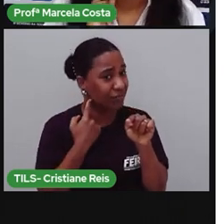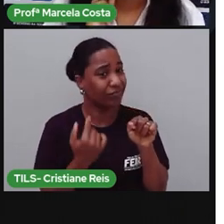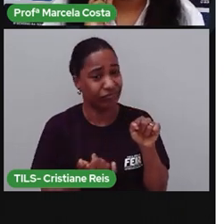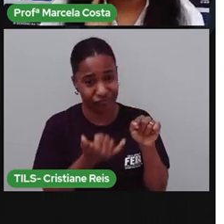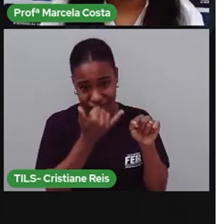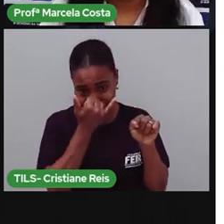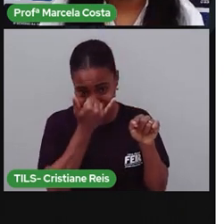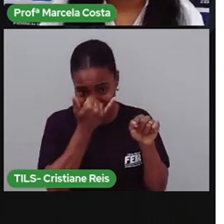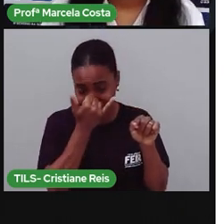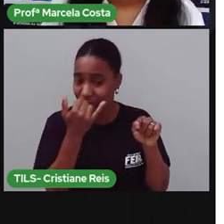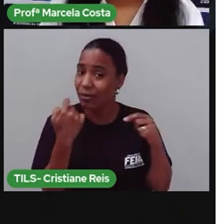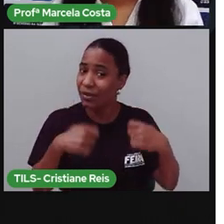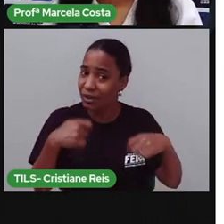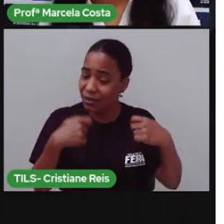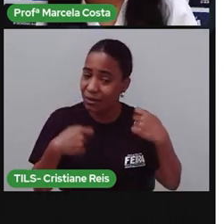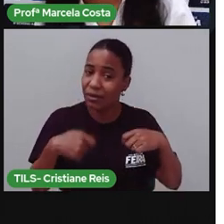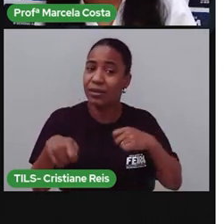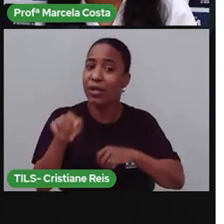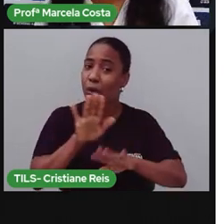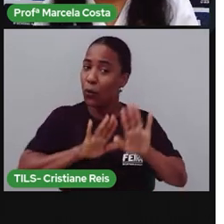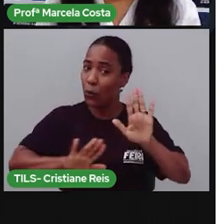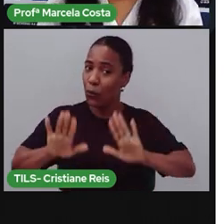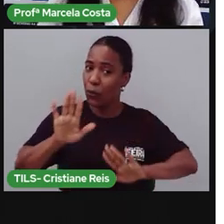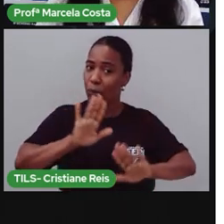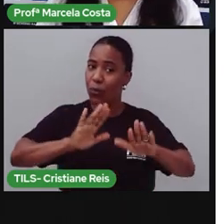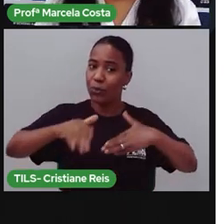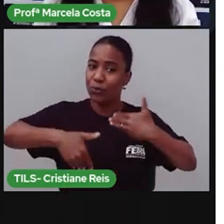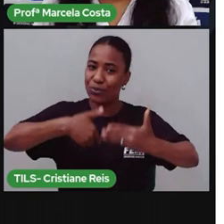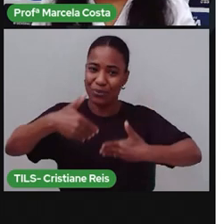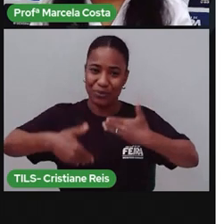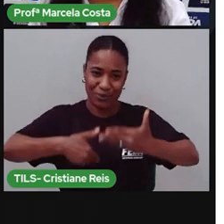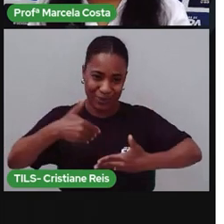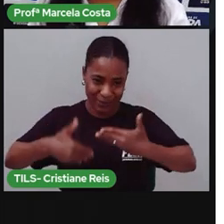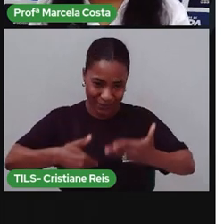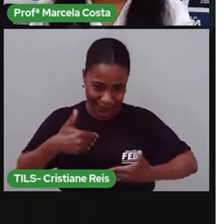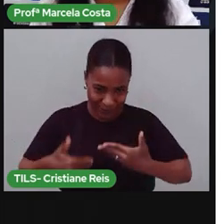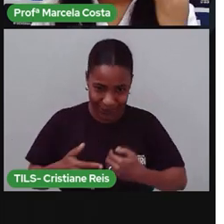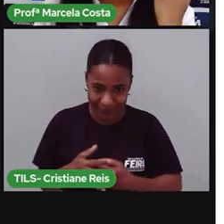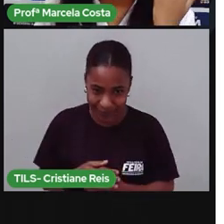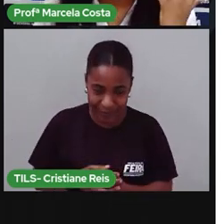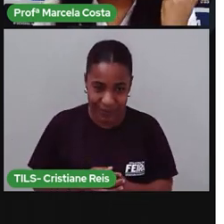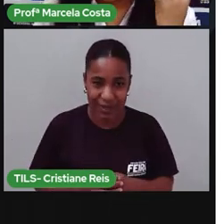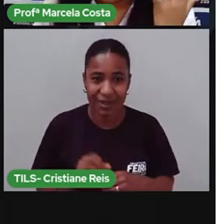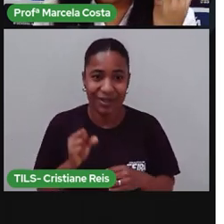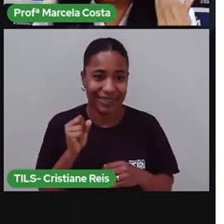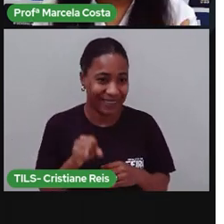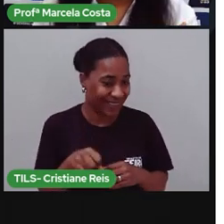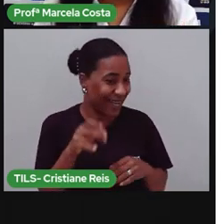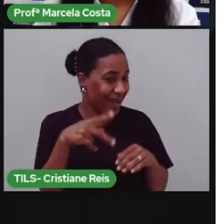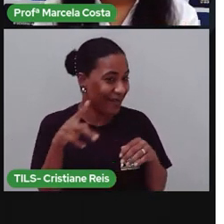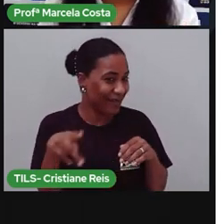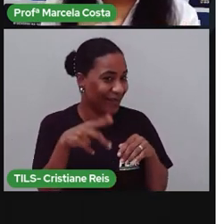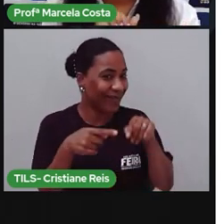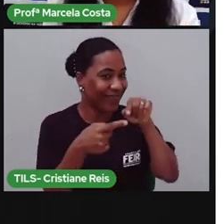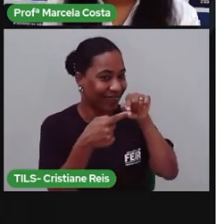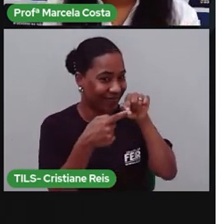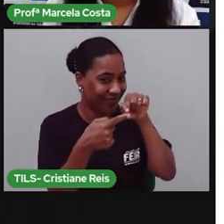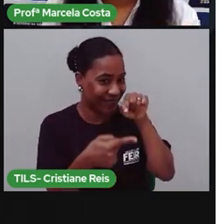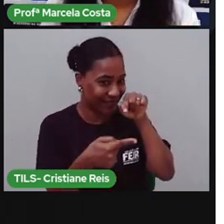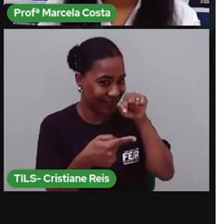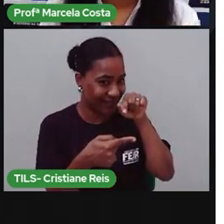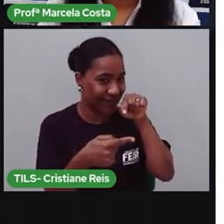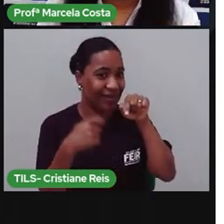Então, se cuida. E se você gosta de unha grande, assim como a Prô. Lembra de